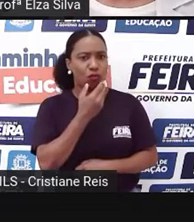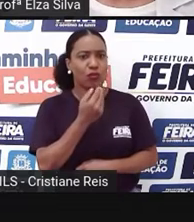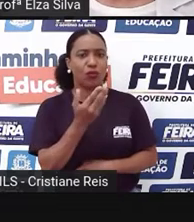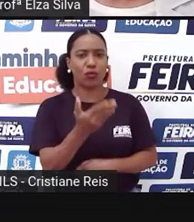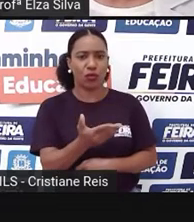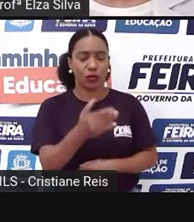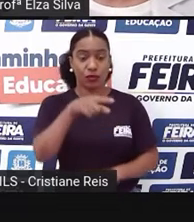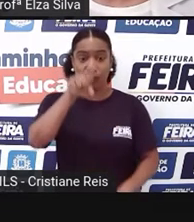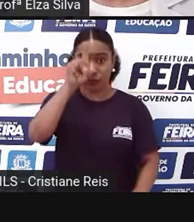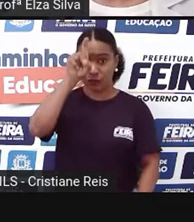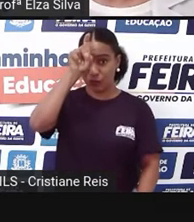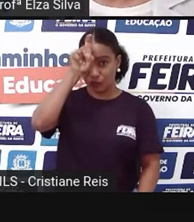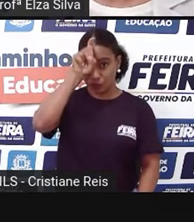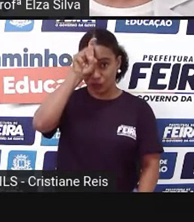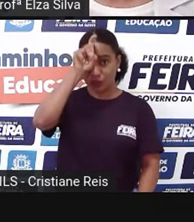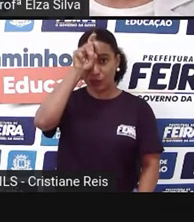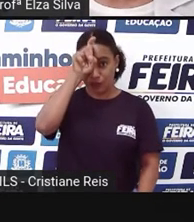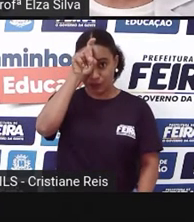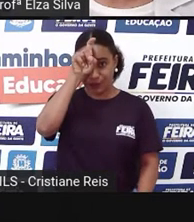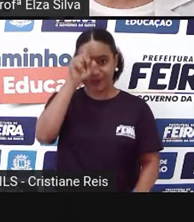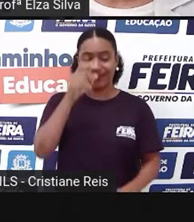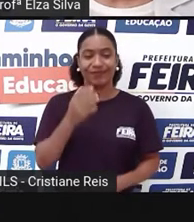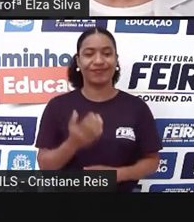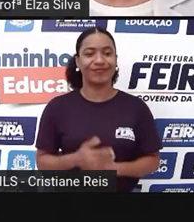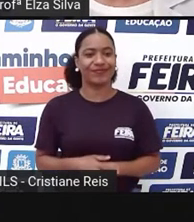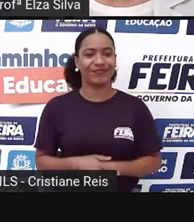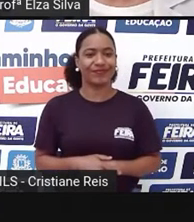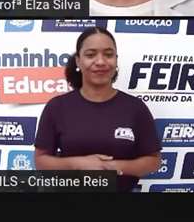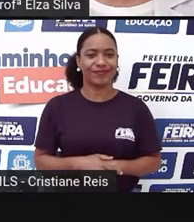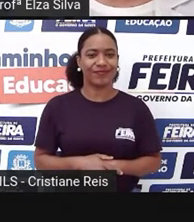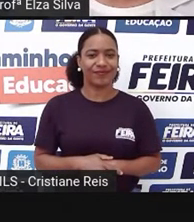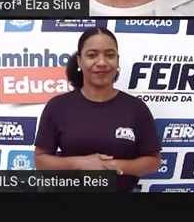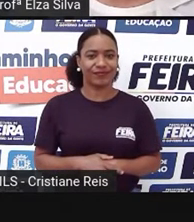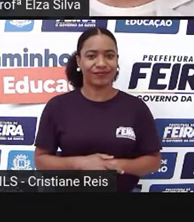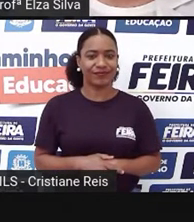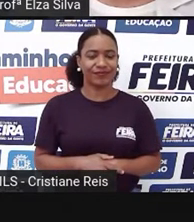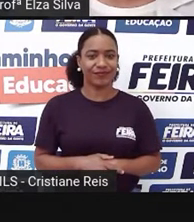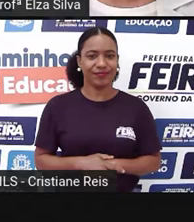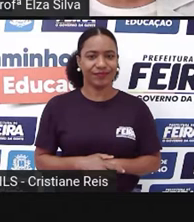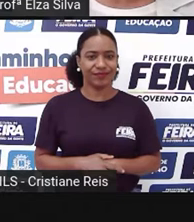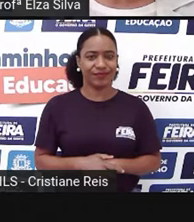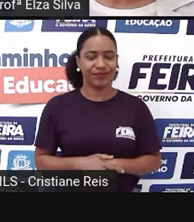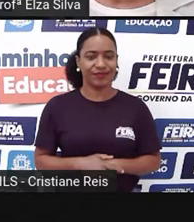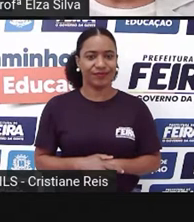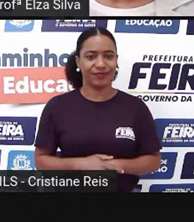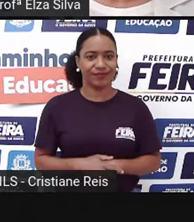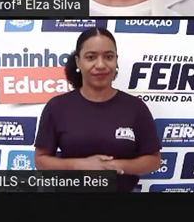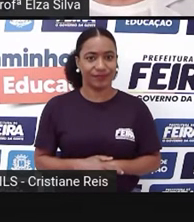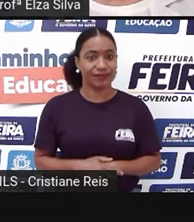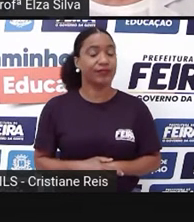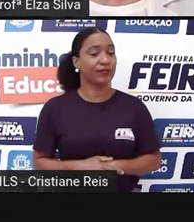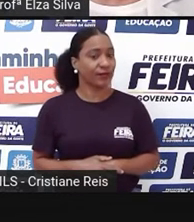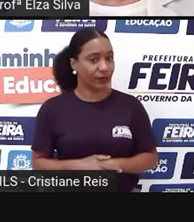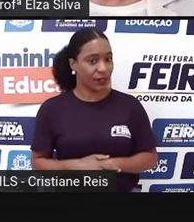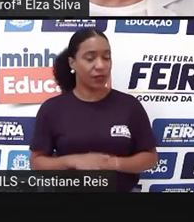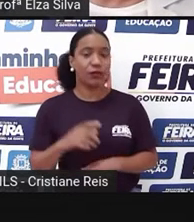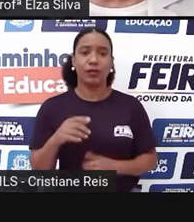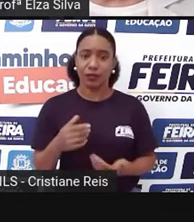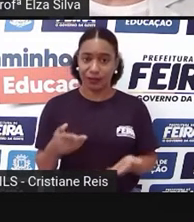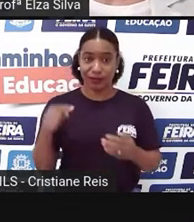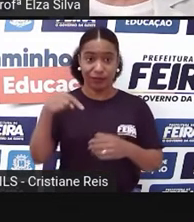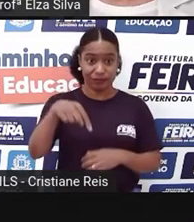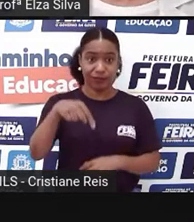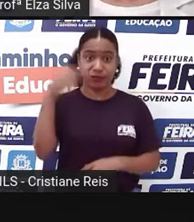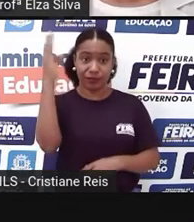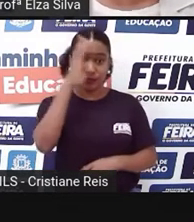female freedom fighter who represents black resistance to many Brazilians. Então, nós já conhecemos